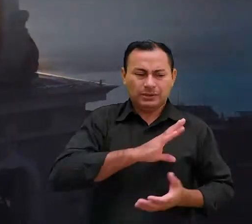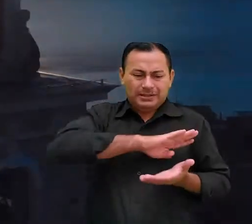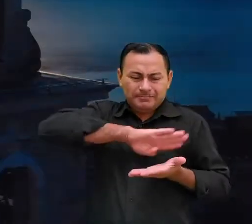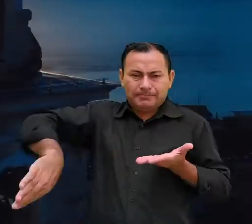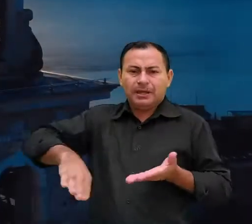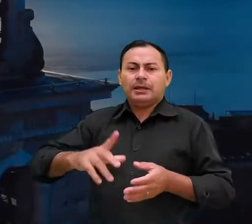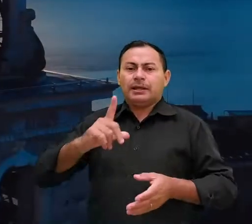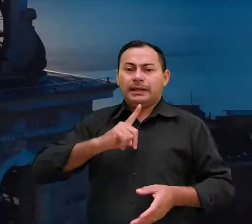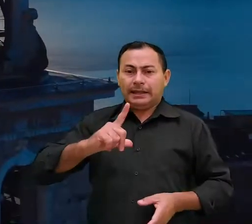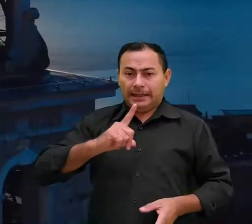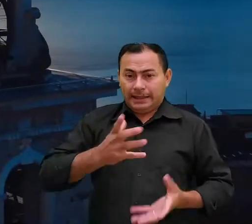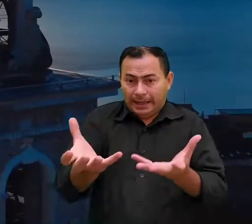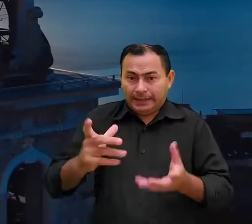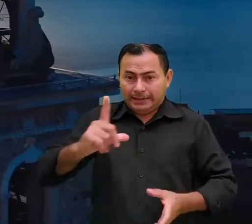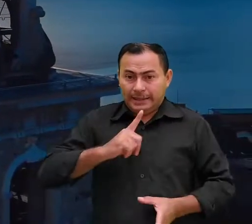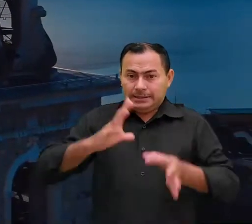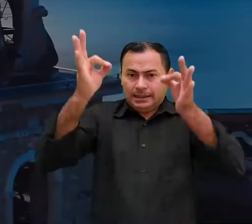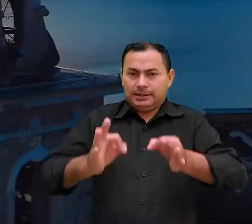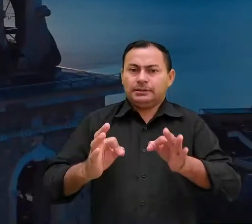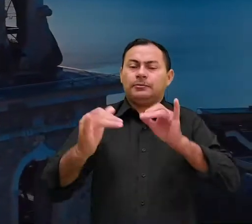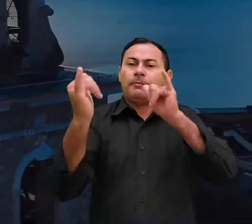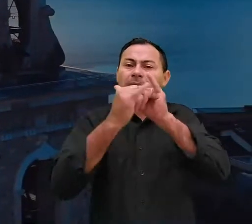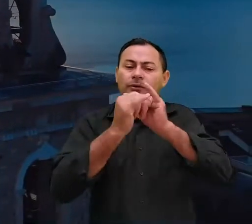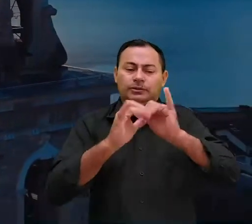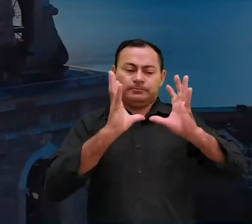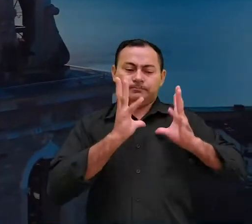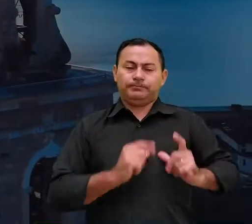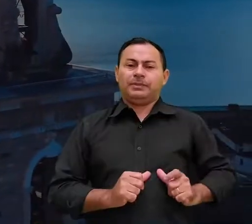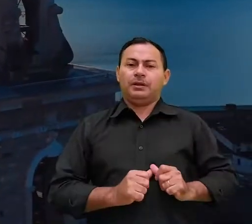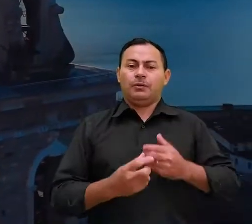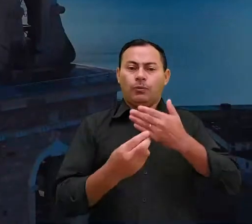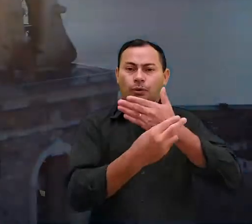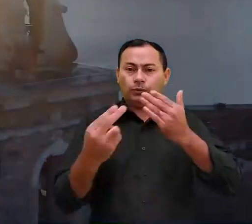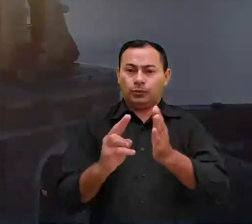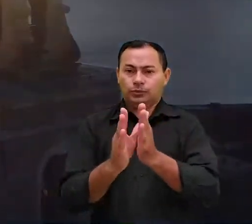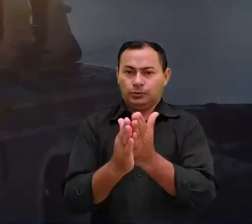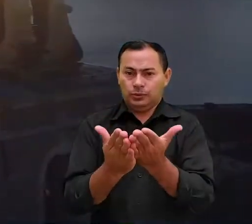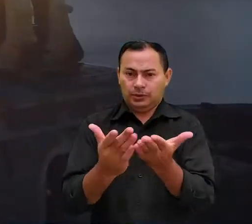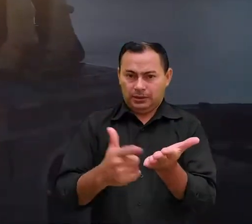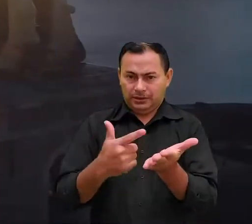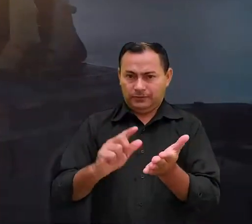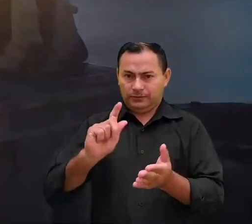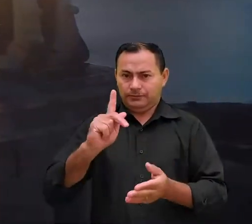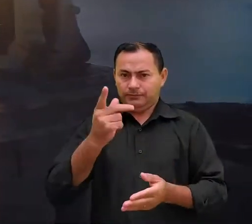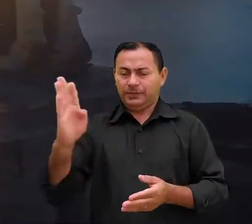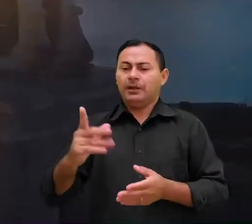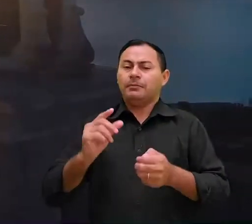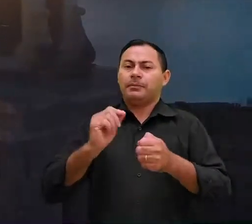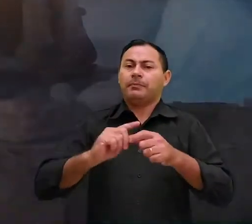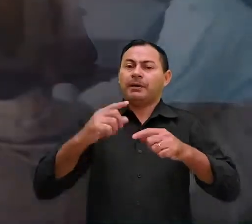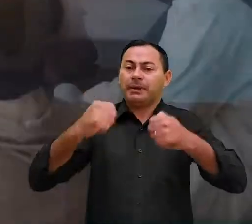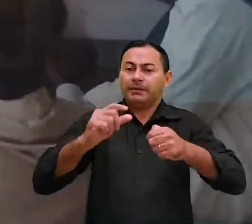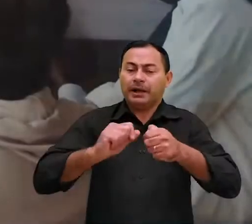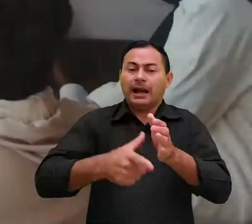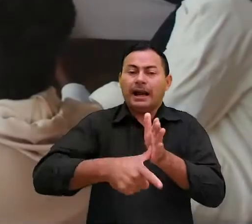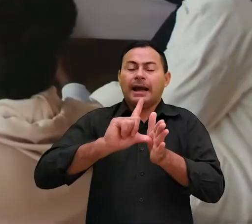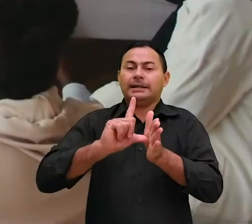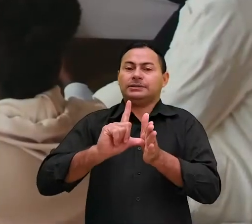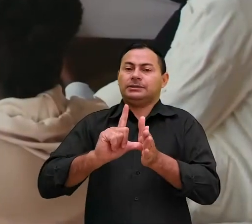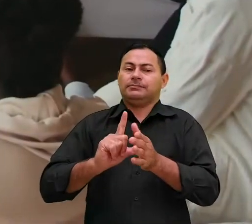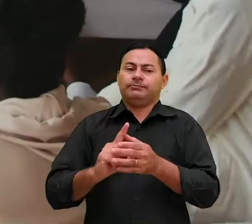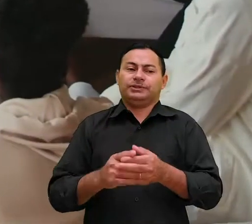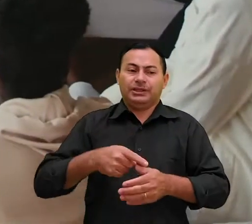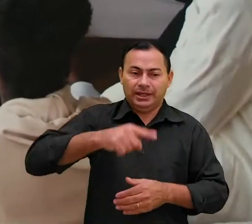quer ter certeza do perdão e de que foi purificada. Segundo o autor, tudo isso deve ser feito antes de nos reunirmos com outros